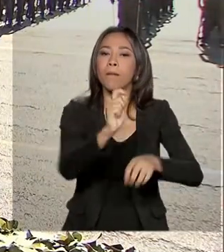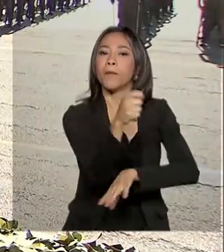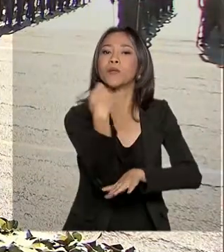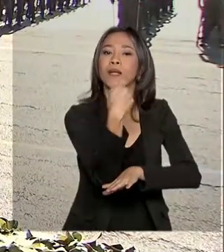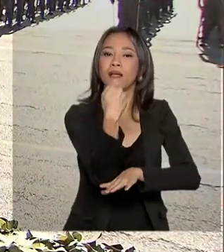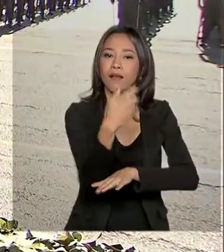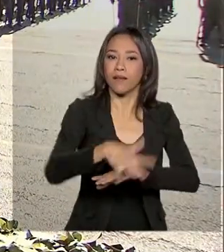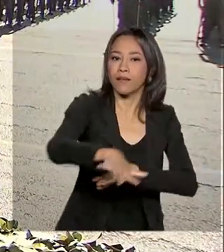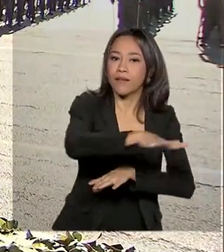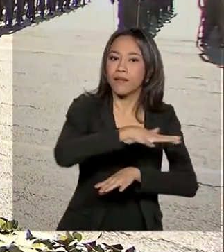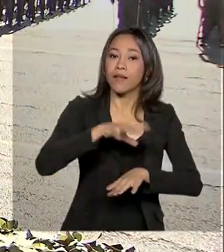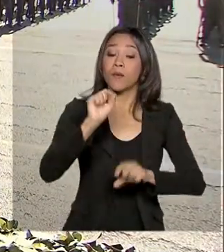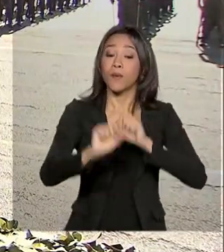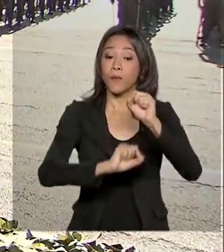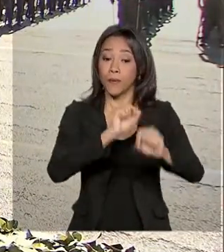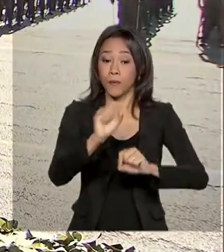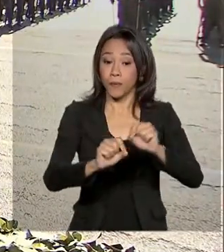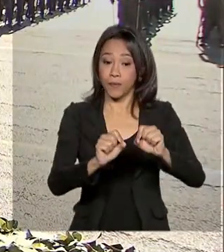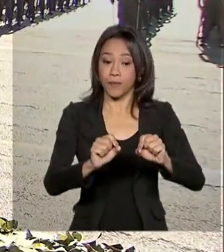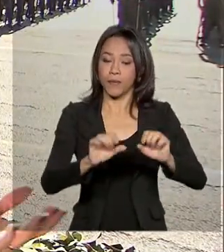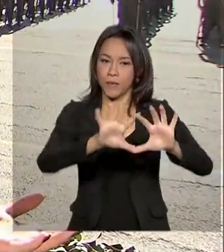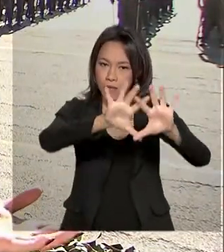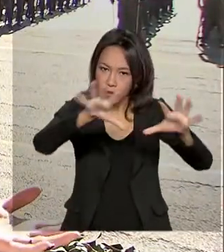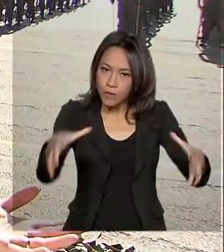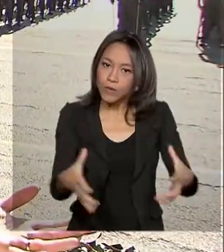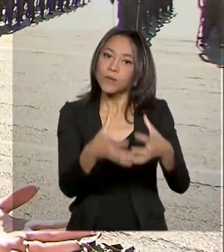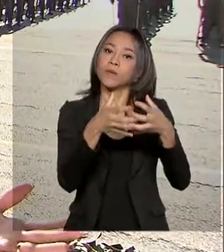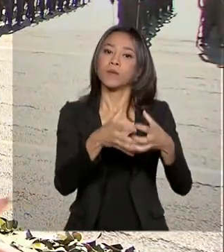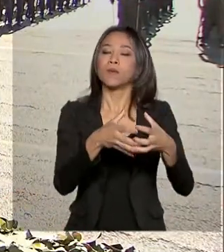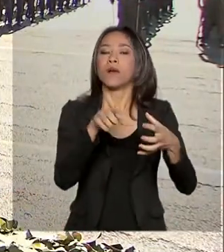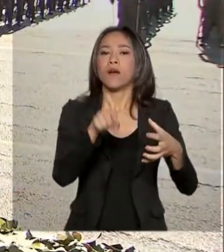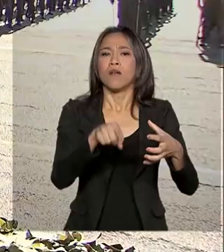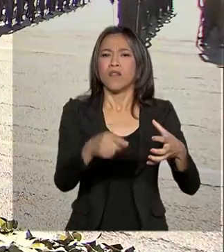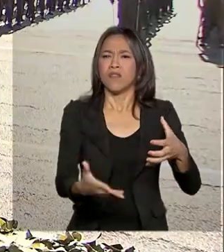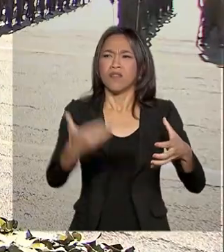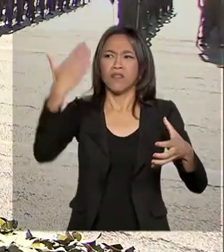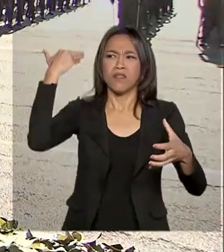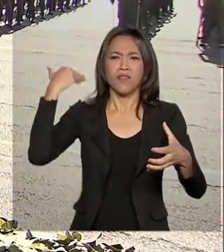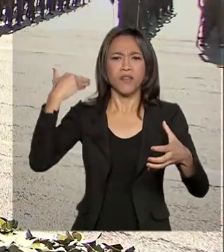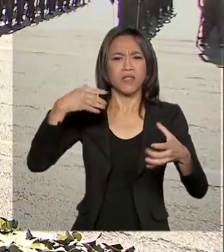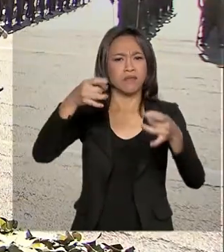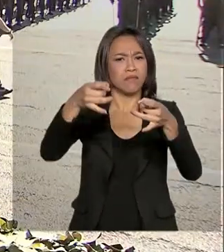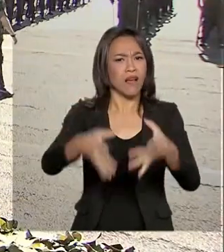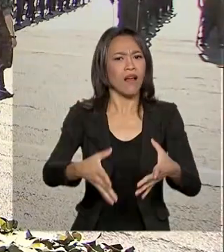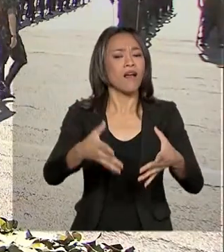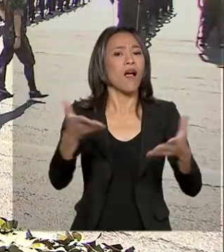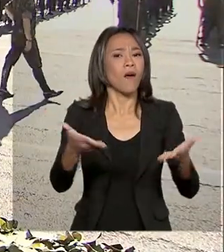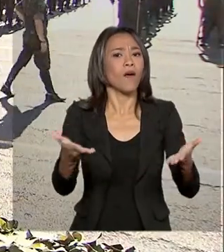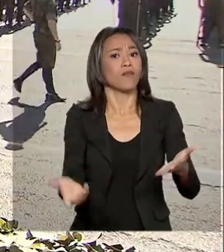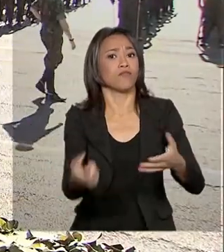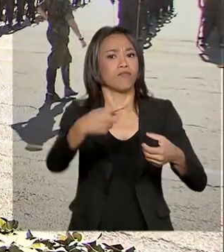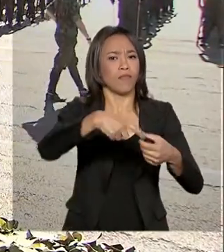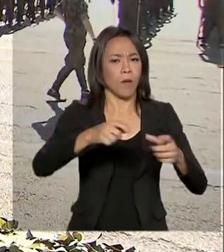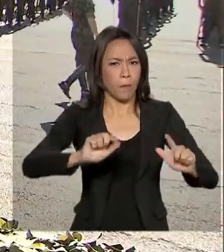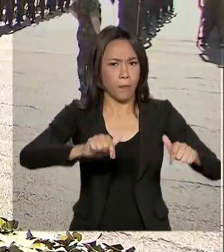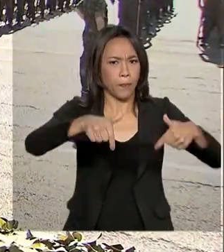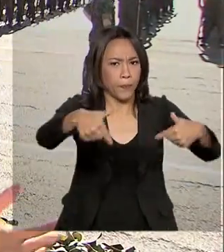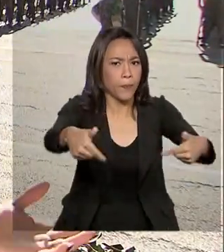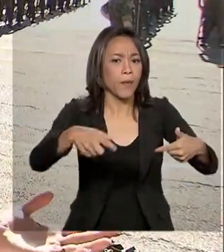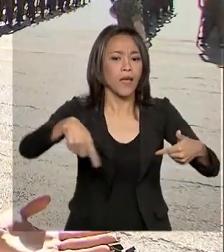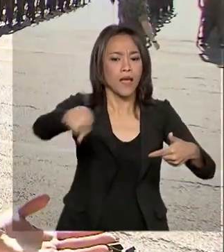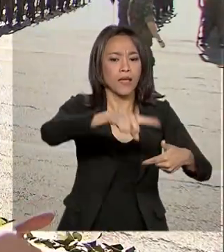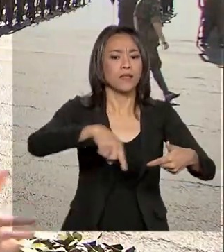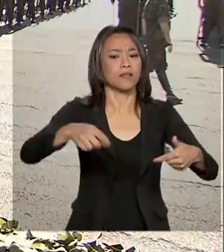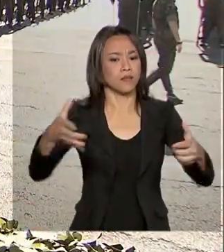para a reativação da 6ª Divisão de Exército. Essa divisão foi desativada em 2014 e é conhecida como Voluntários da Pátria.